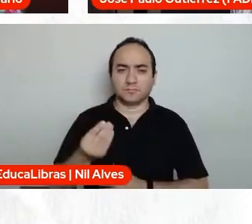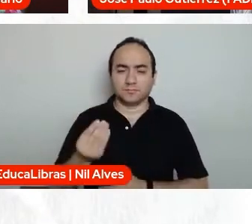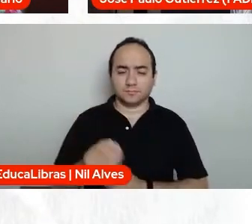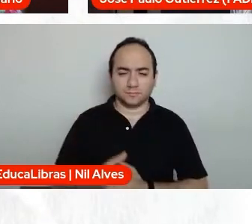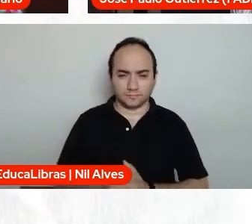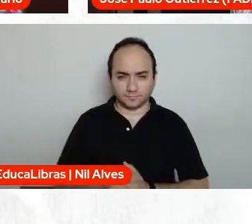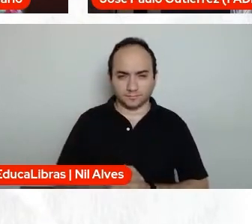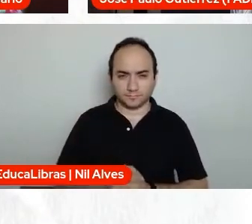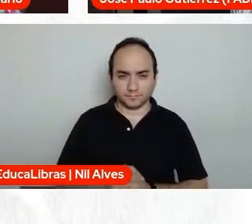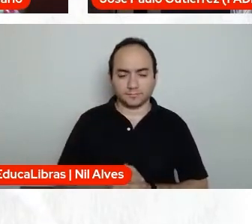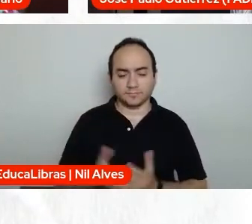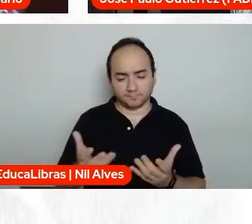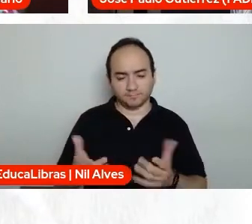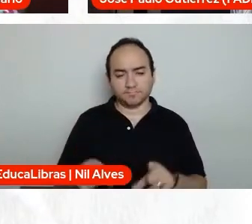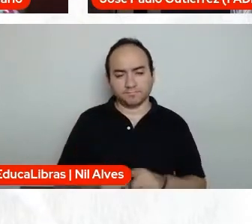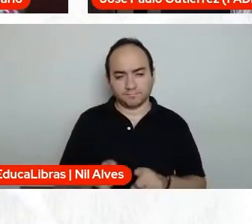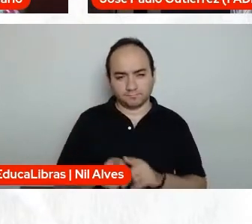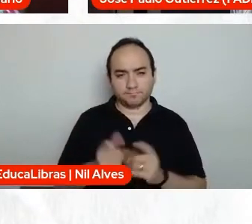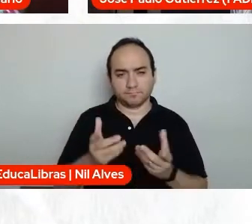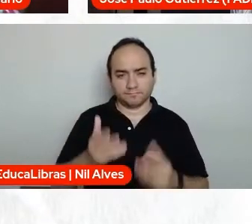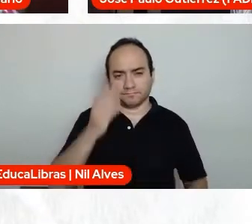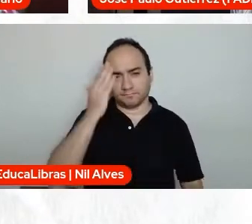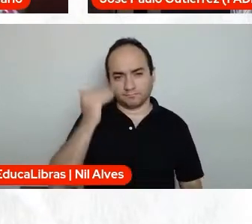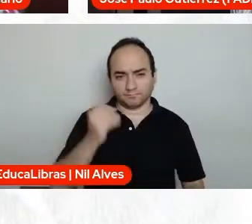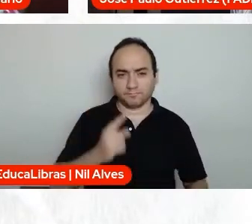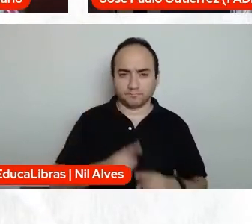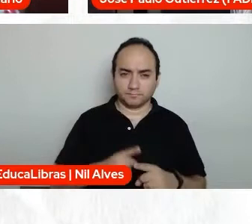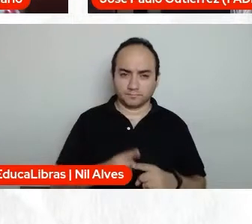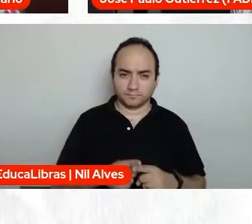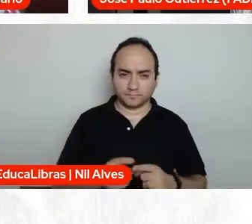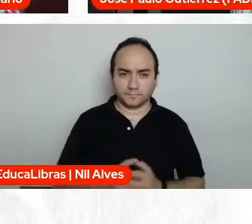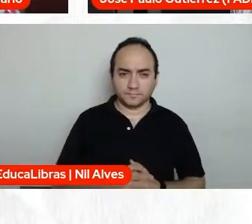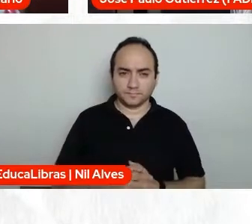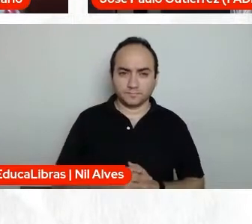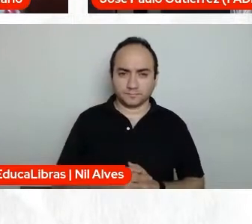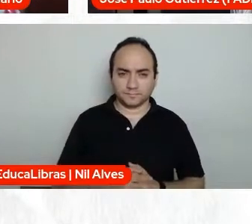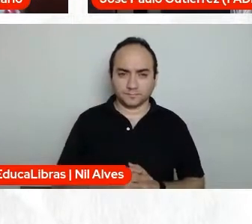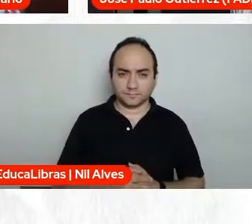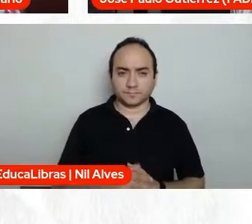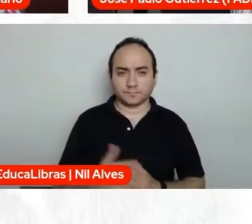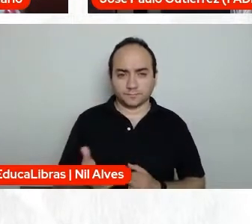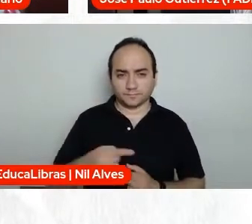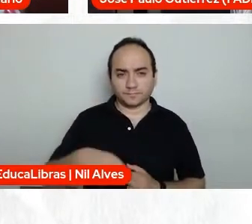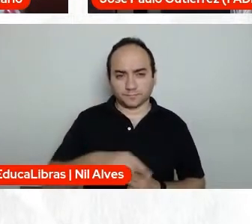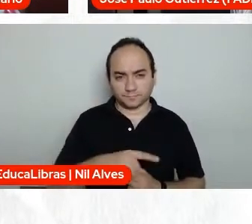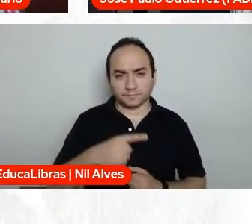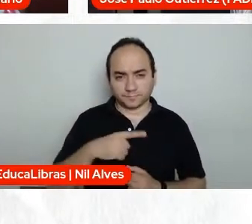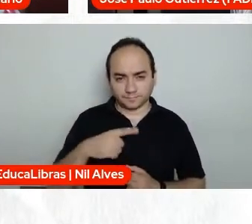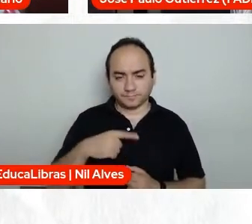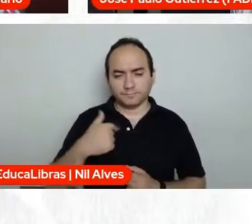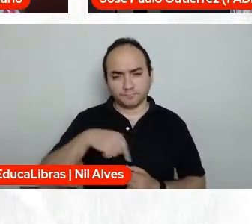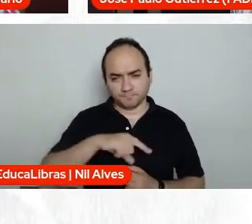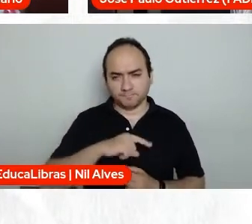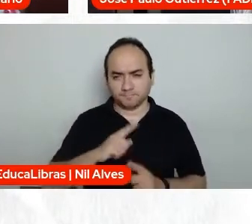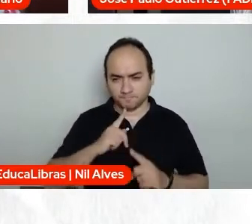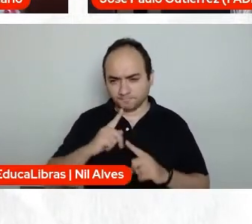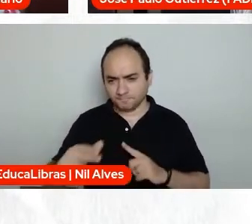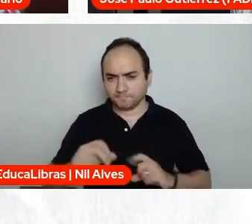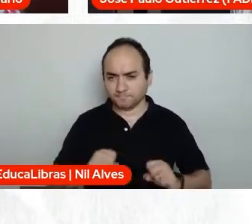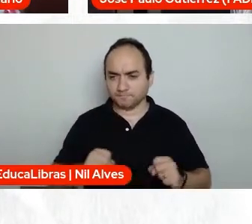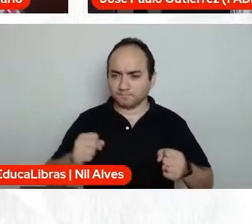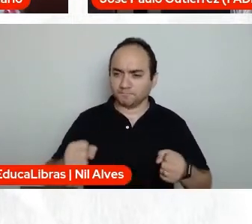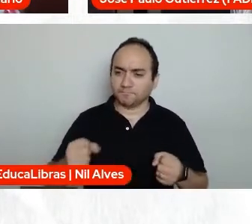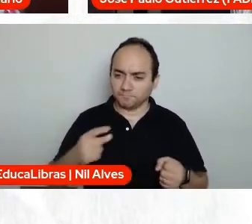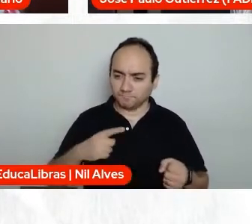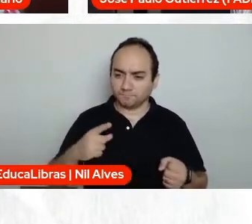também quero saber, sabe por quê? É claro, A gente tem a nossa resistência, o nosso enfrentamento, mas fica pensando,